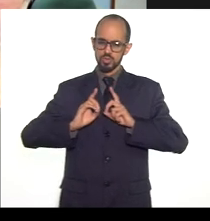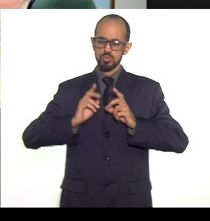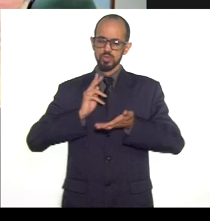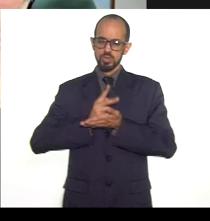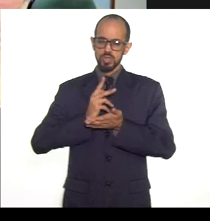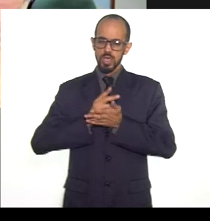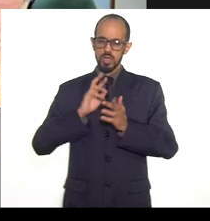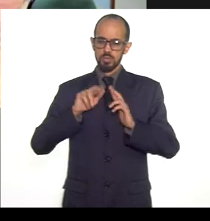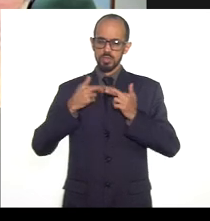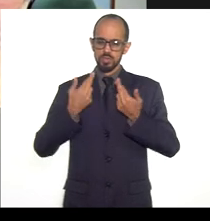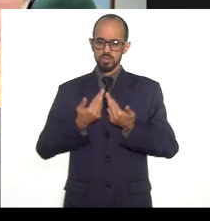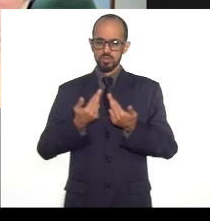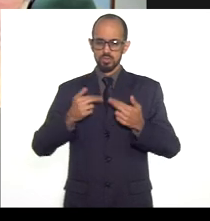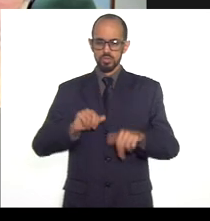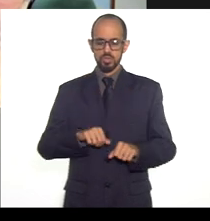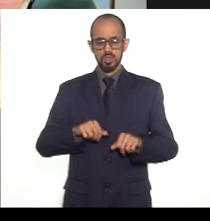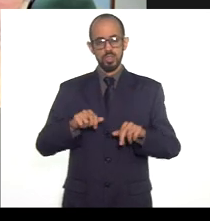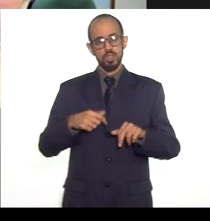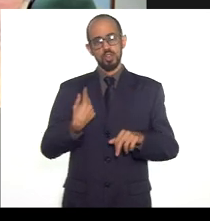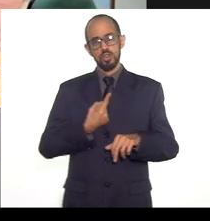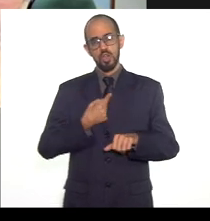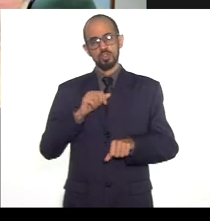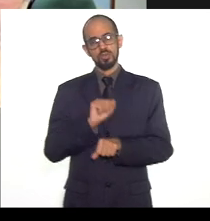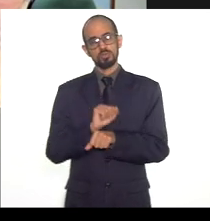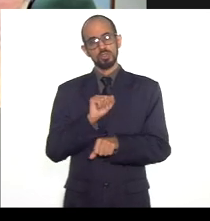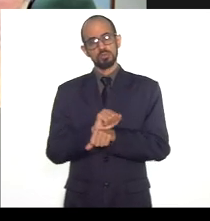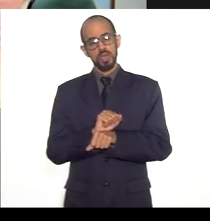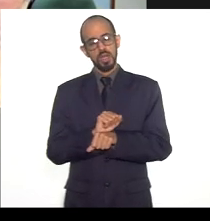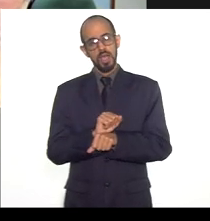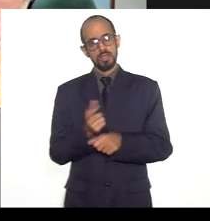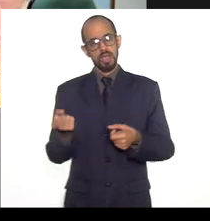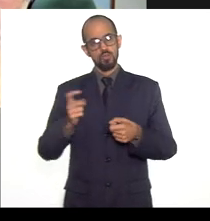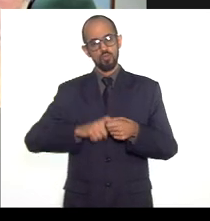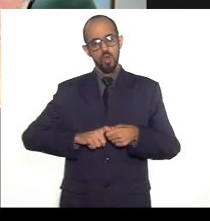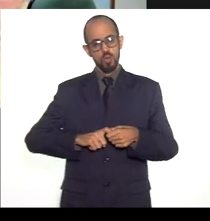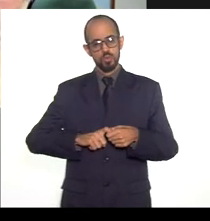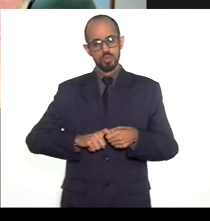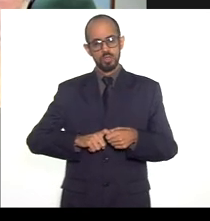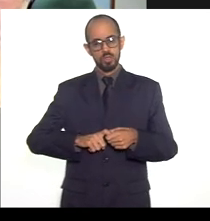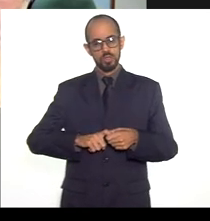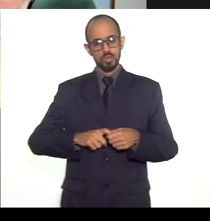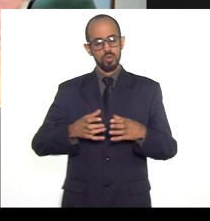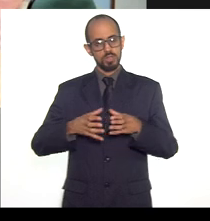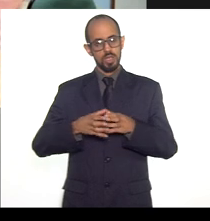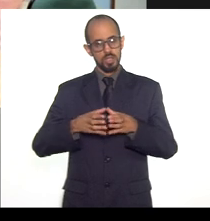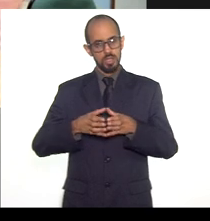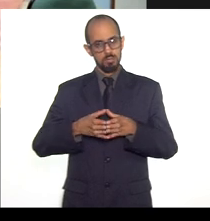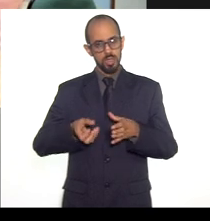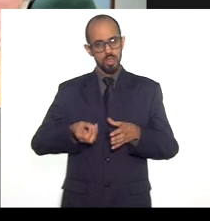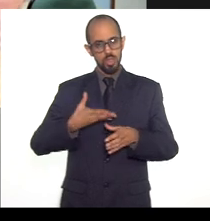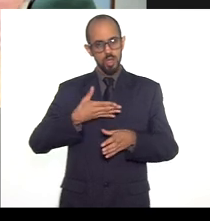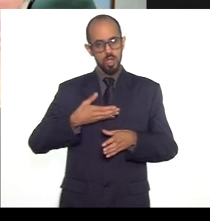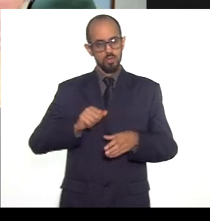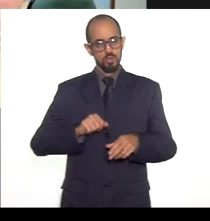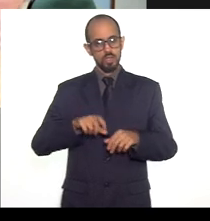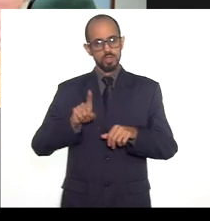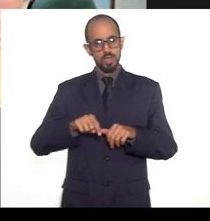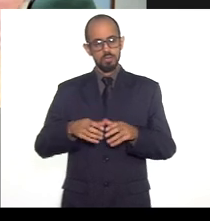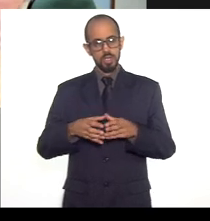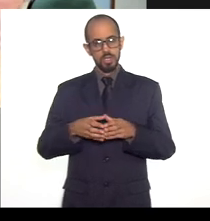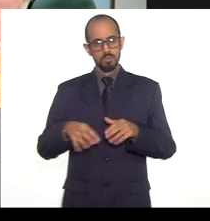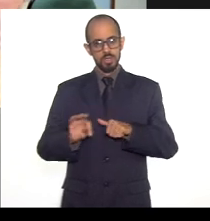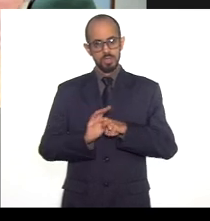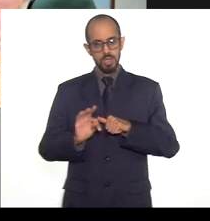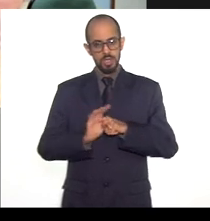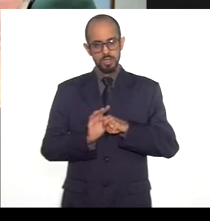reuniões e nós vamos aguardar essa retomada que e com essa equipe que está aí hoje que é uma equipe técnica que é uma